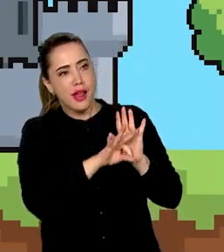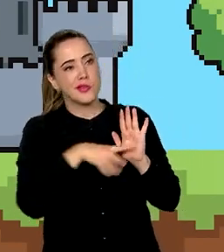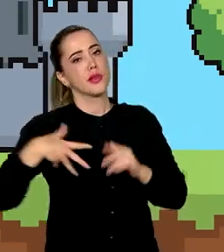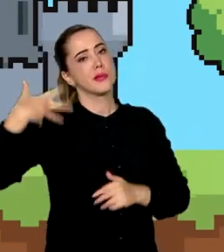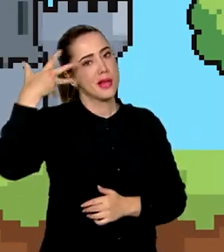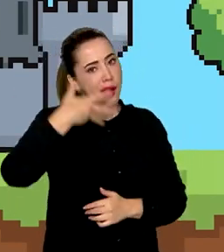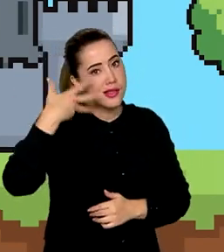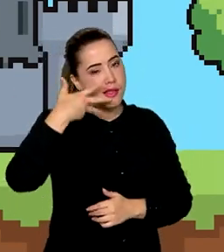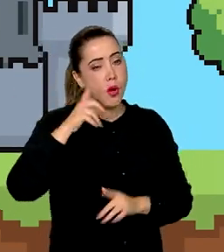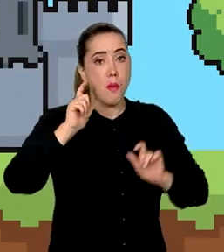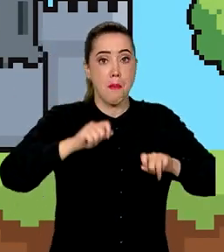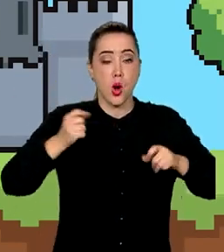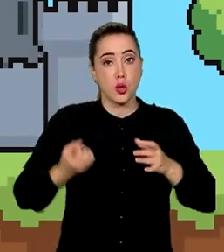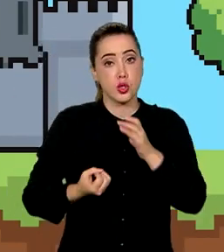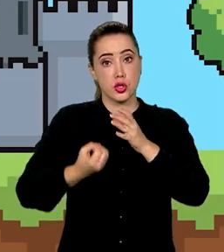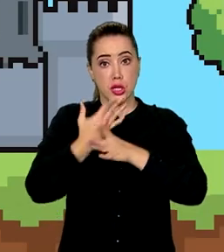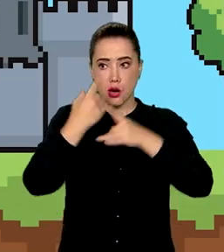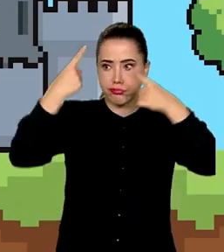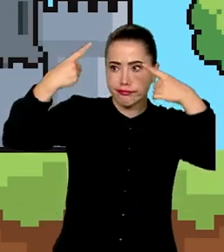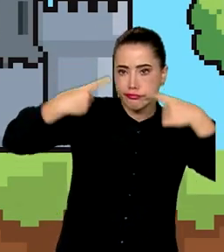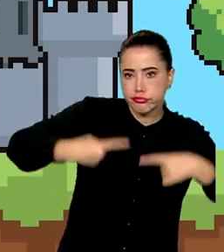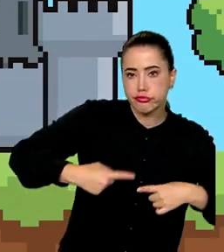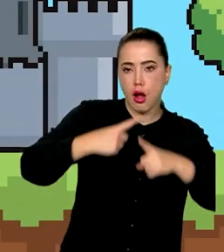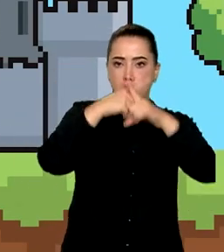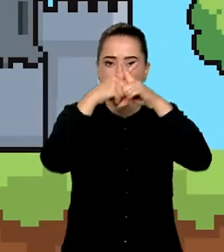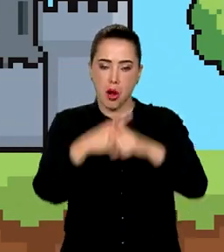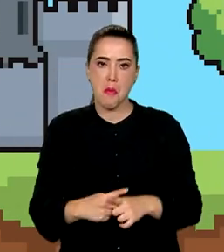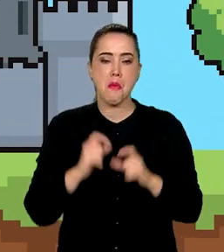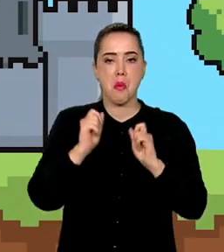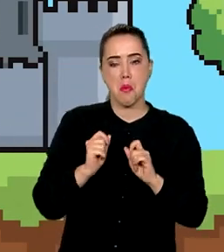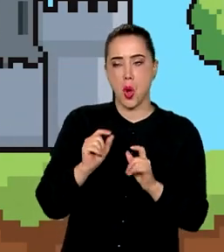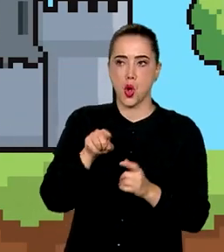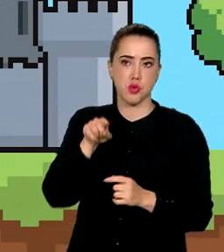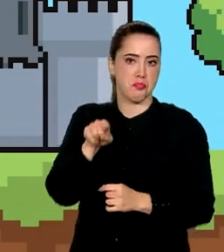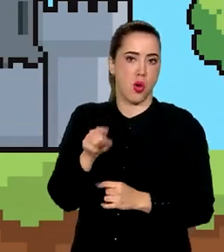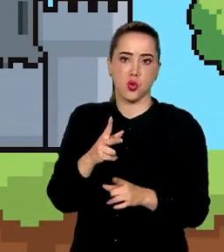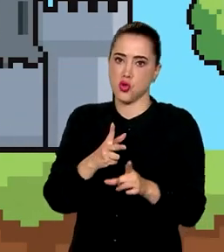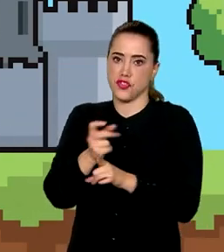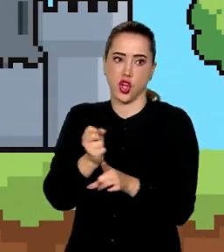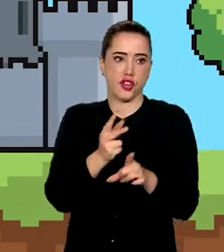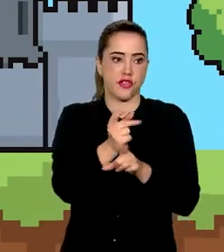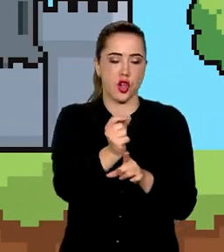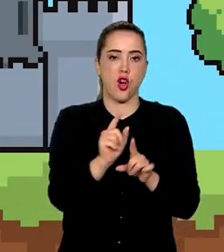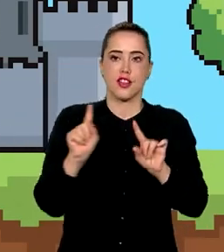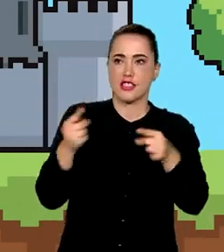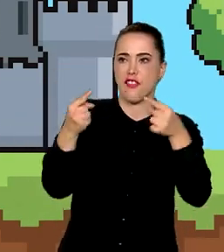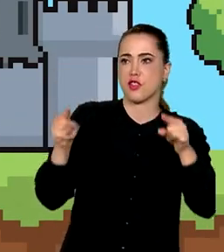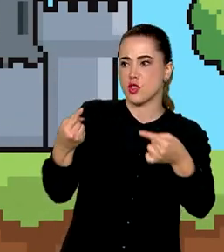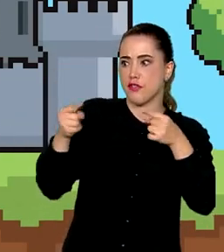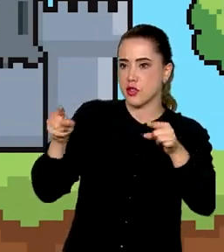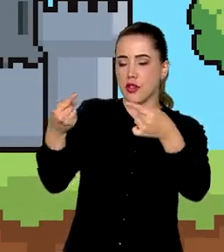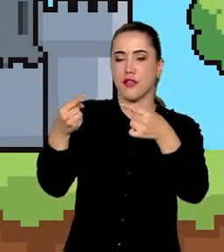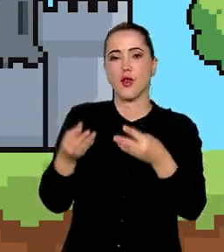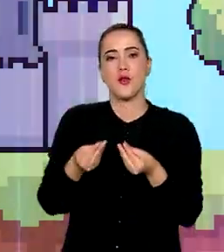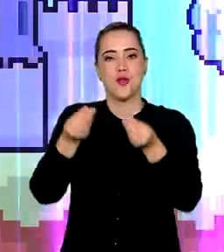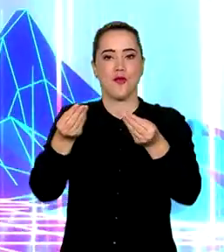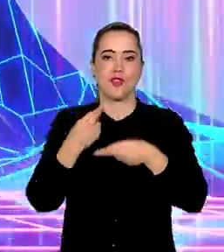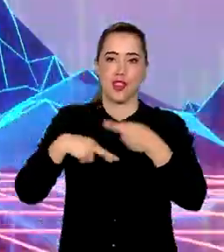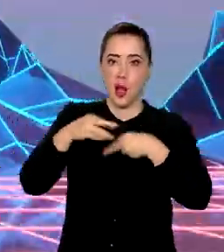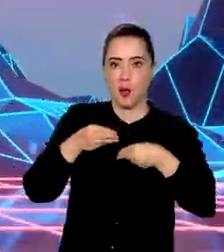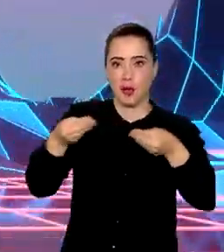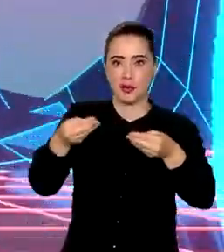você pode criar competições com conquistas de níveis ou pontos, propor desafios e distribuir recompensas.